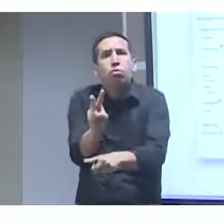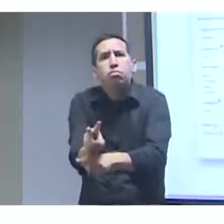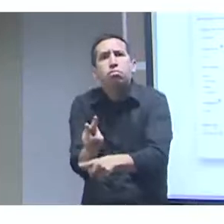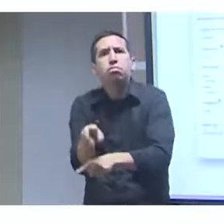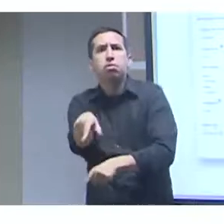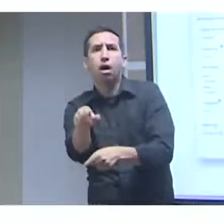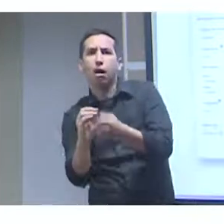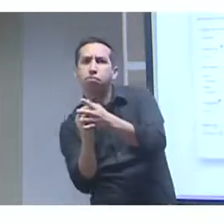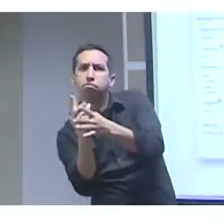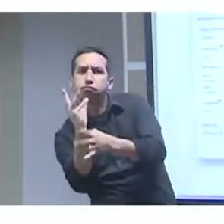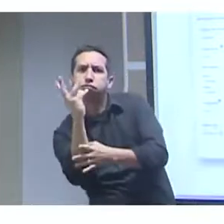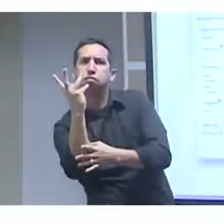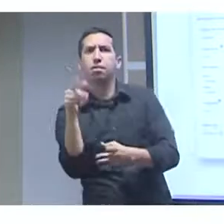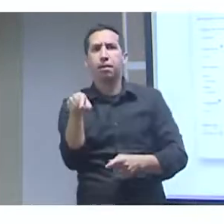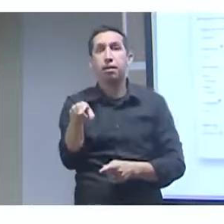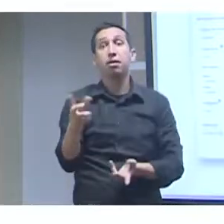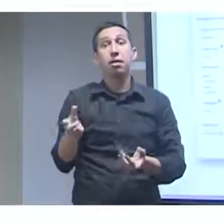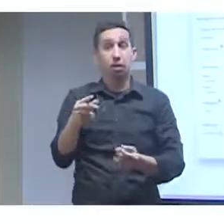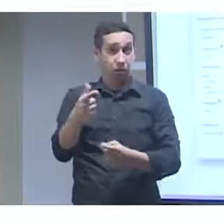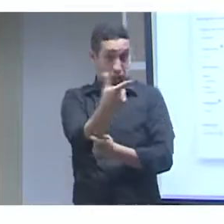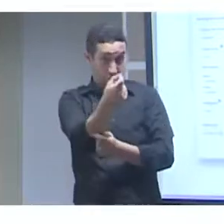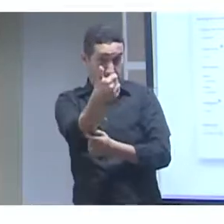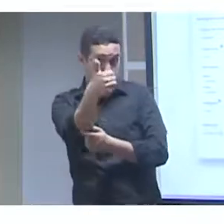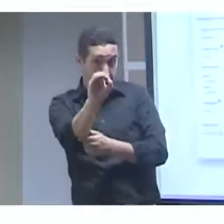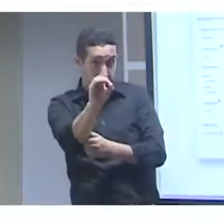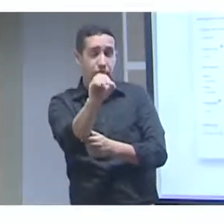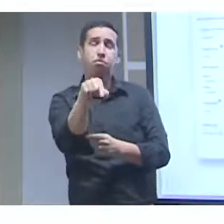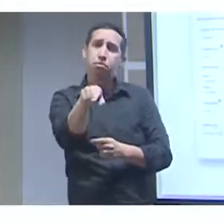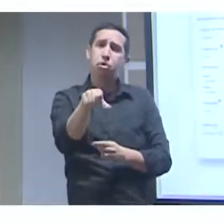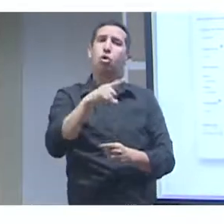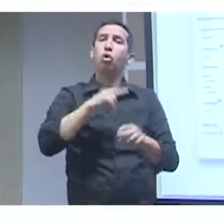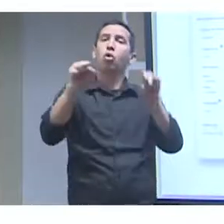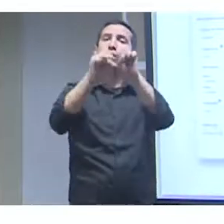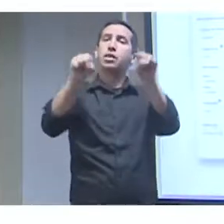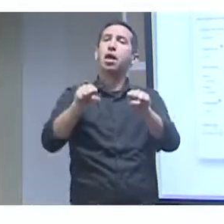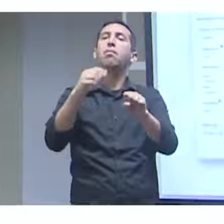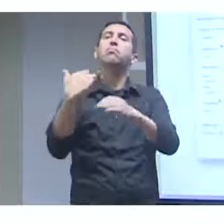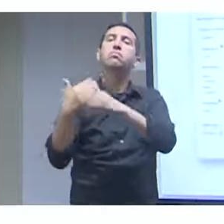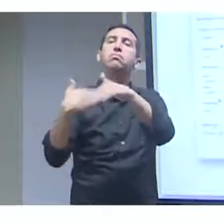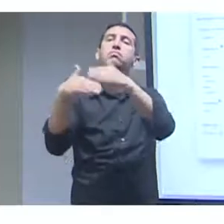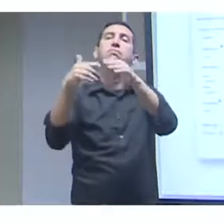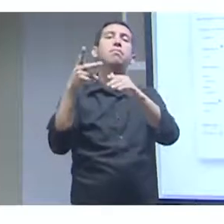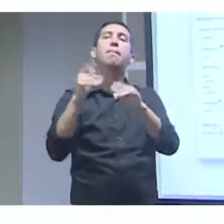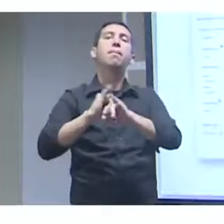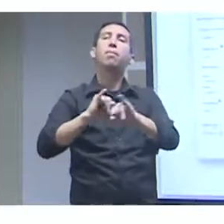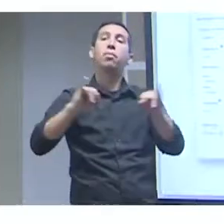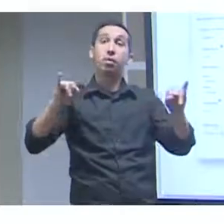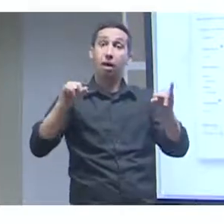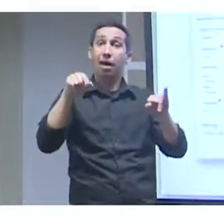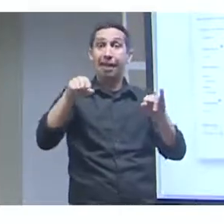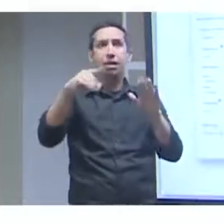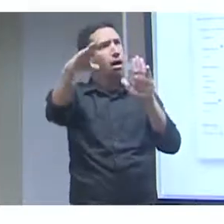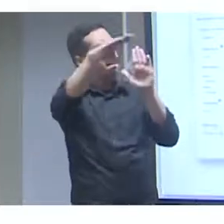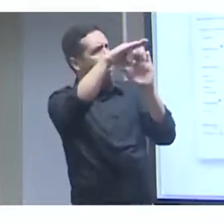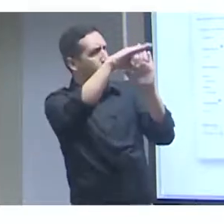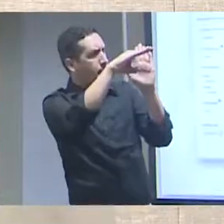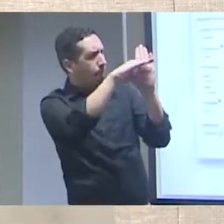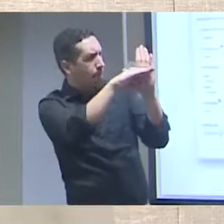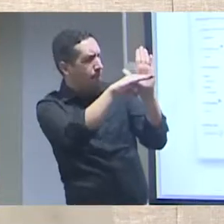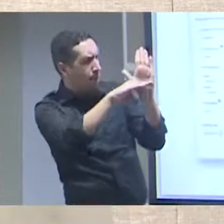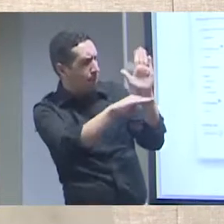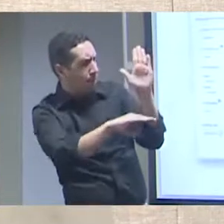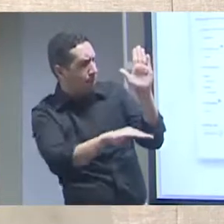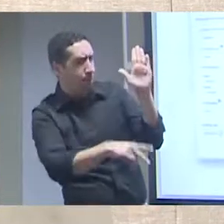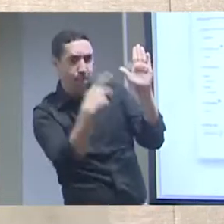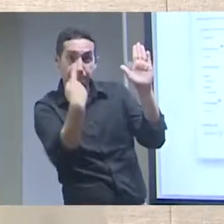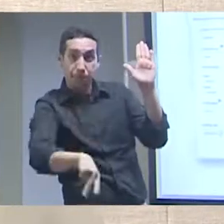em 2010 nós o sistema foi desenvolvido para publicar essa lista de plantas brasileiras e hoje ele está sendo